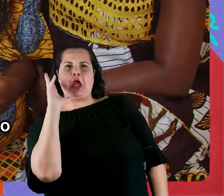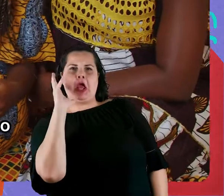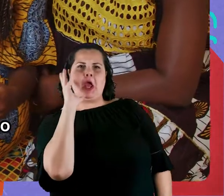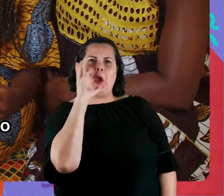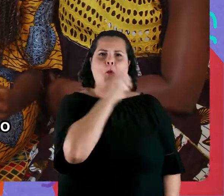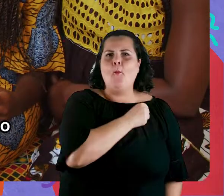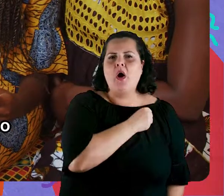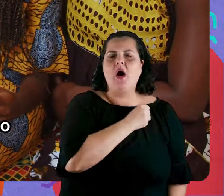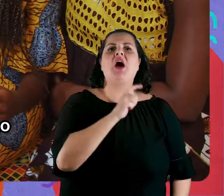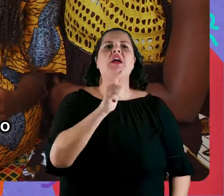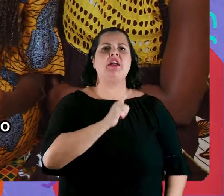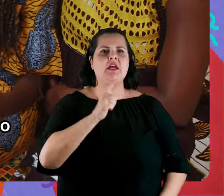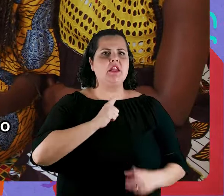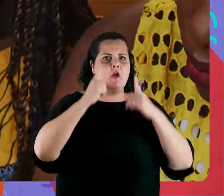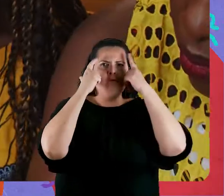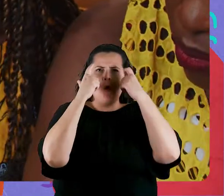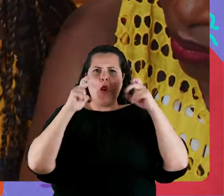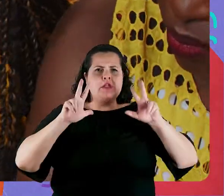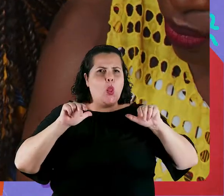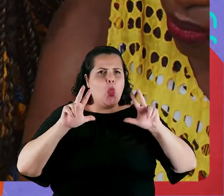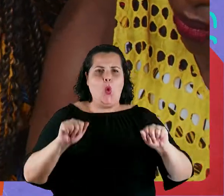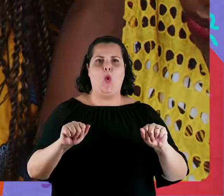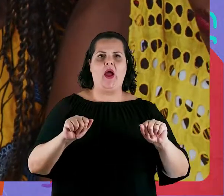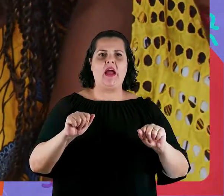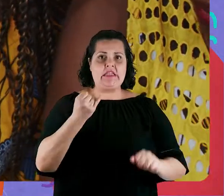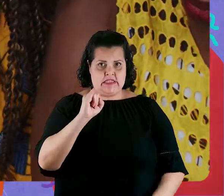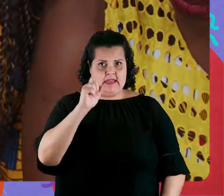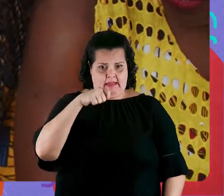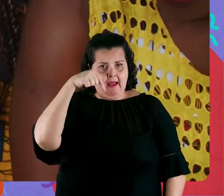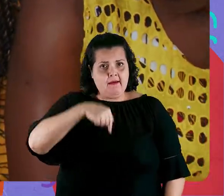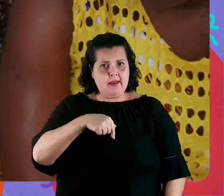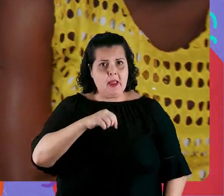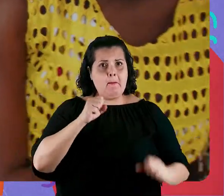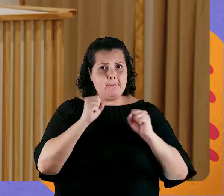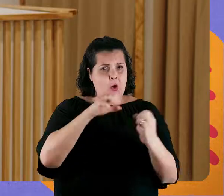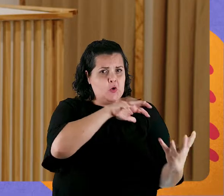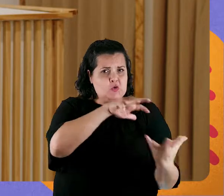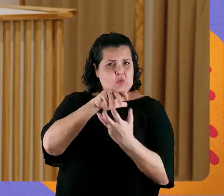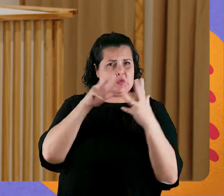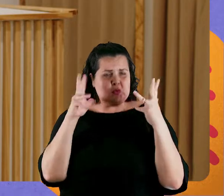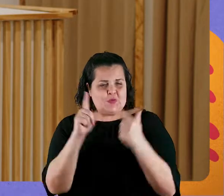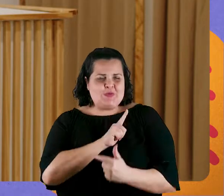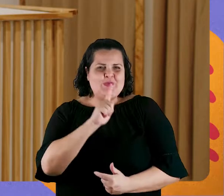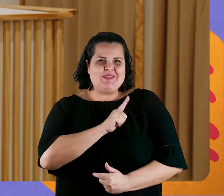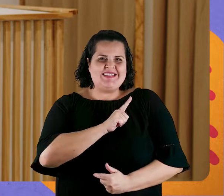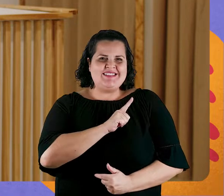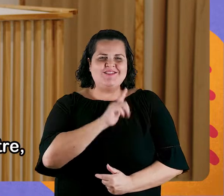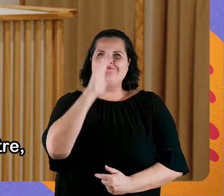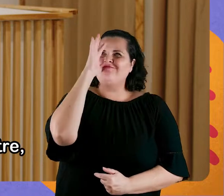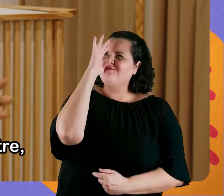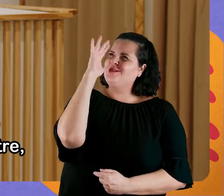até sonhar sem terem o sonho interrompido pela violência. Se aqui isto é possível, há de ser no mundo todo. Então, o sonho que eu tenho,